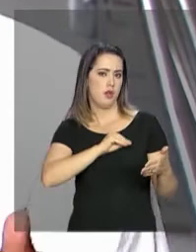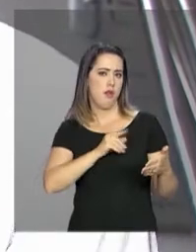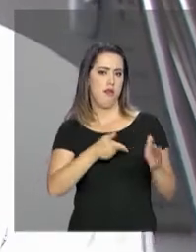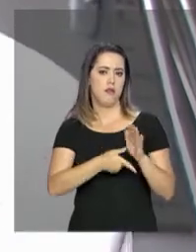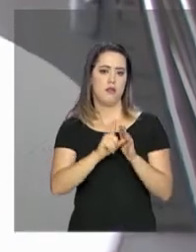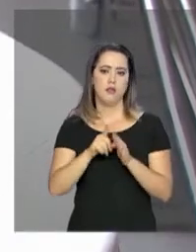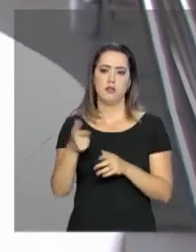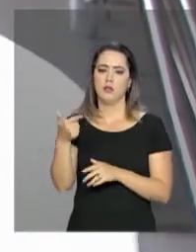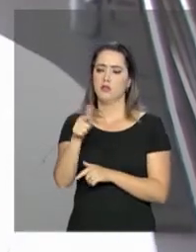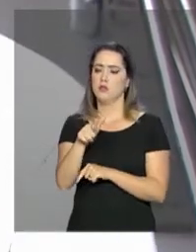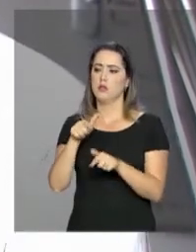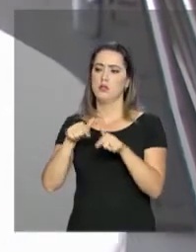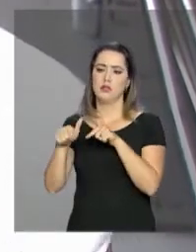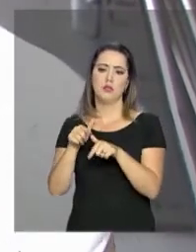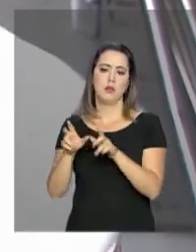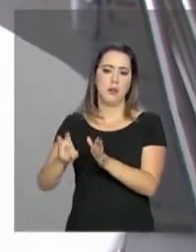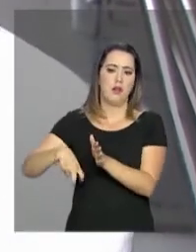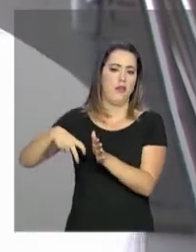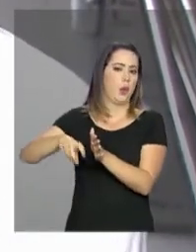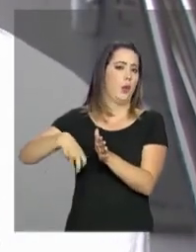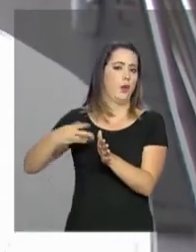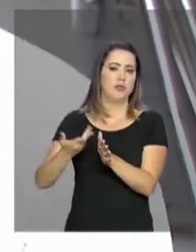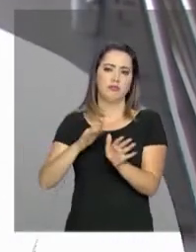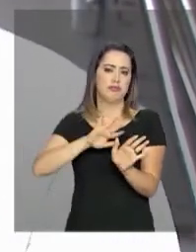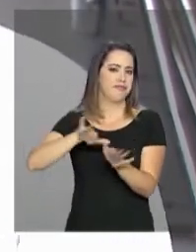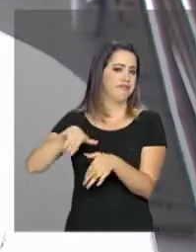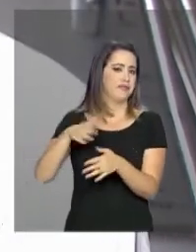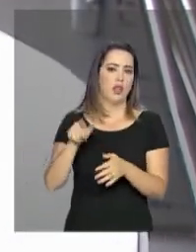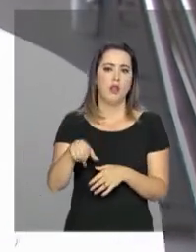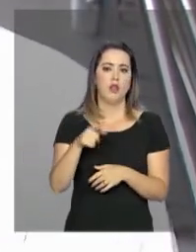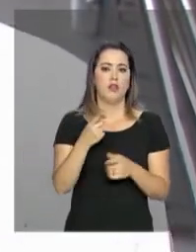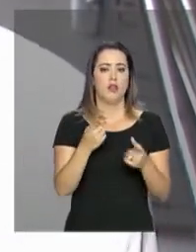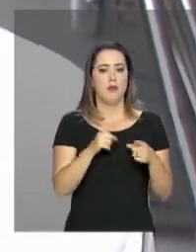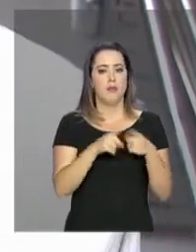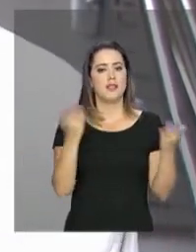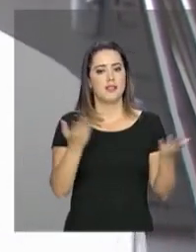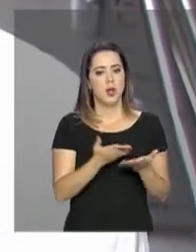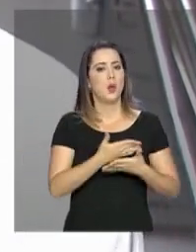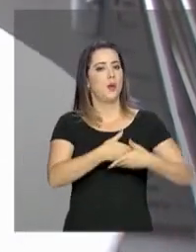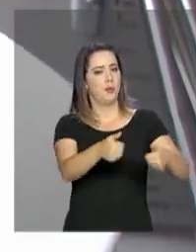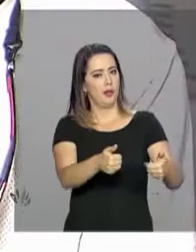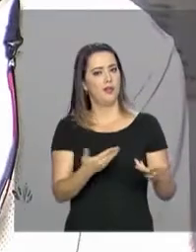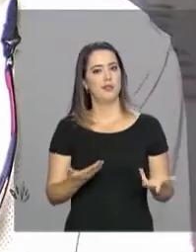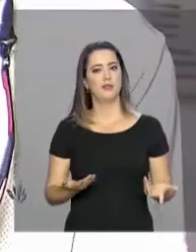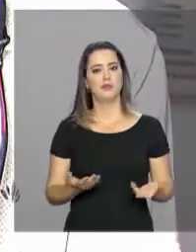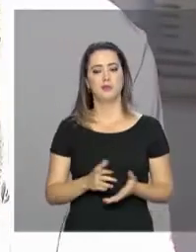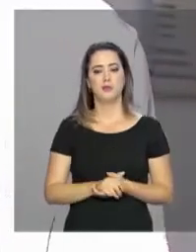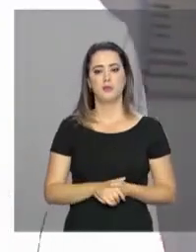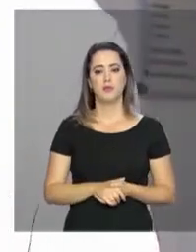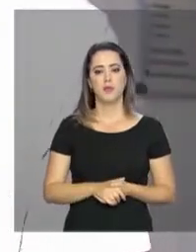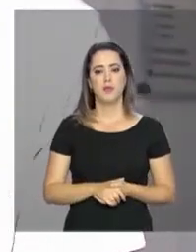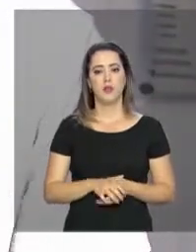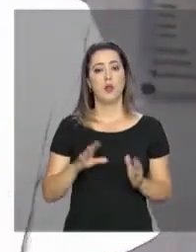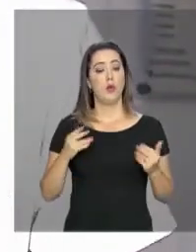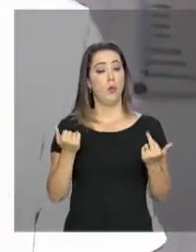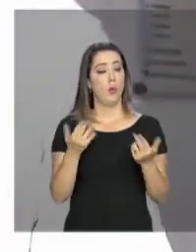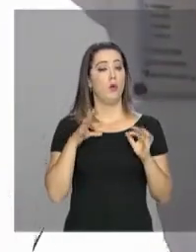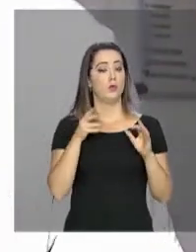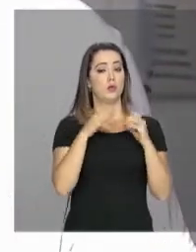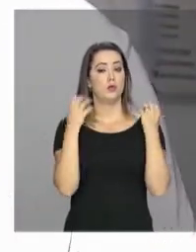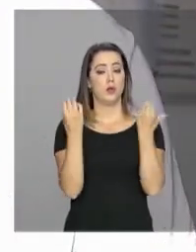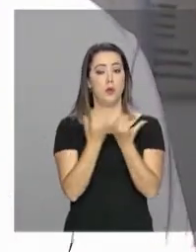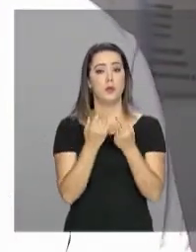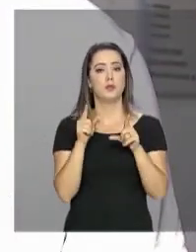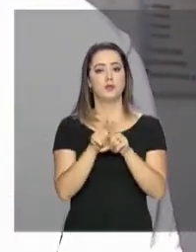outras coisas, de roça, essas coisas não eram muito massas, mas agora melhorou um pouco. Como toda a comunidade local,